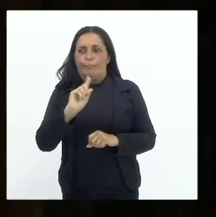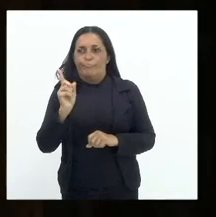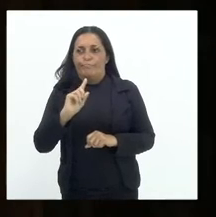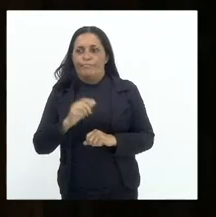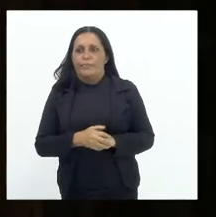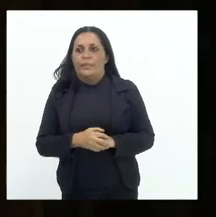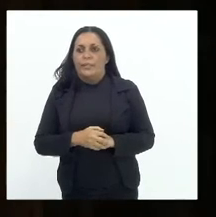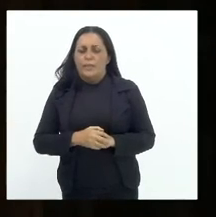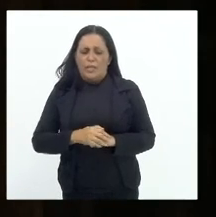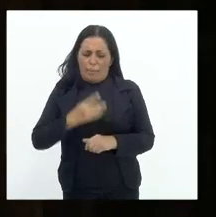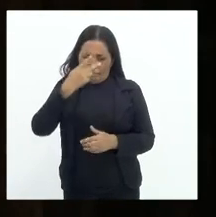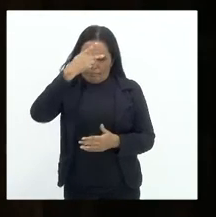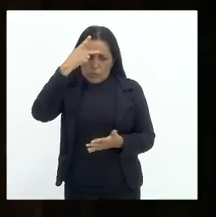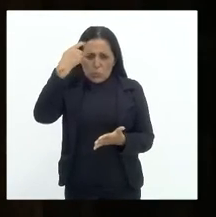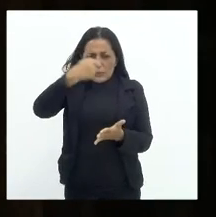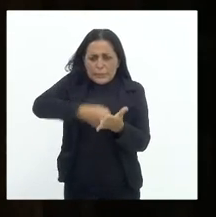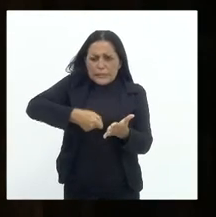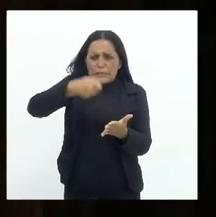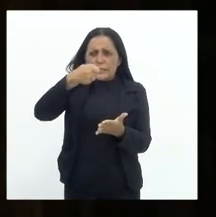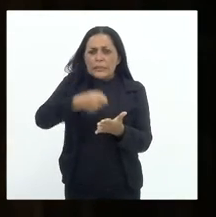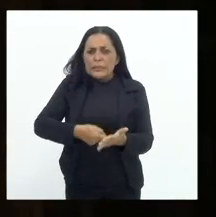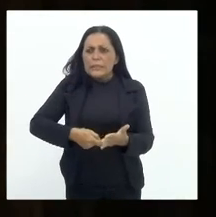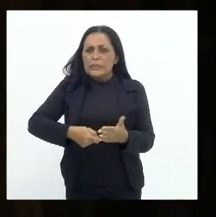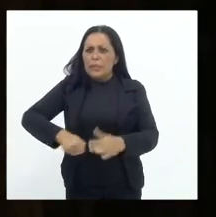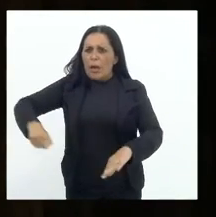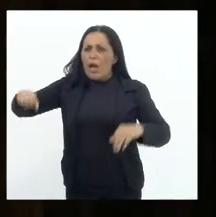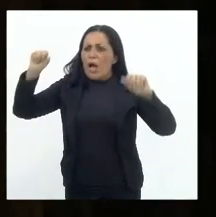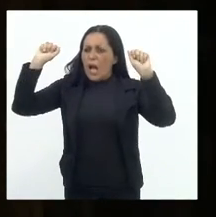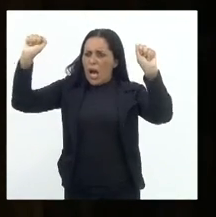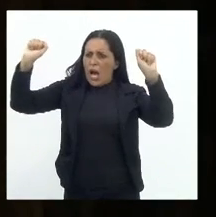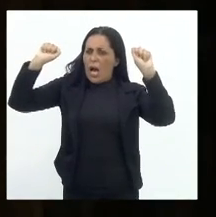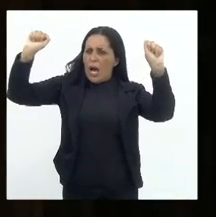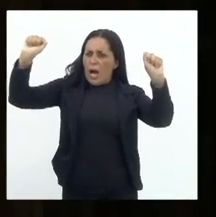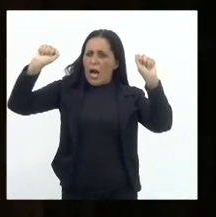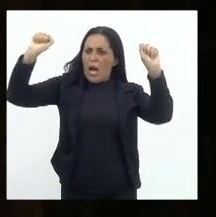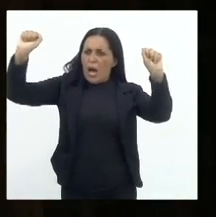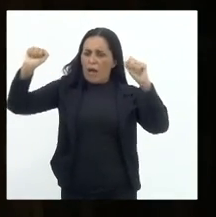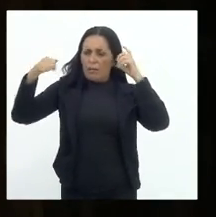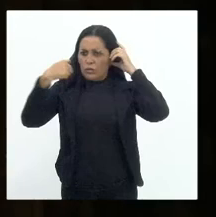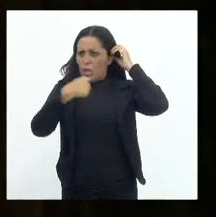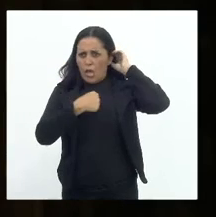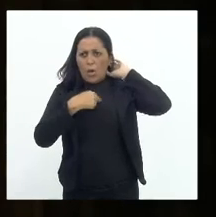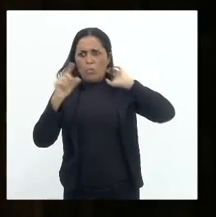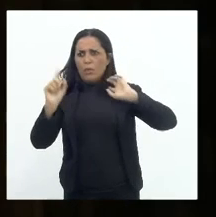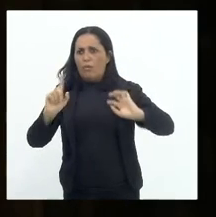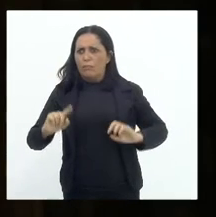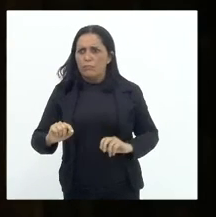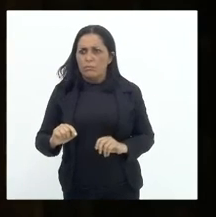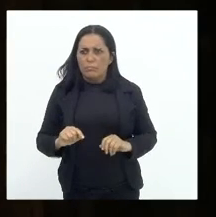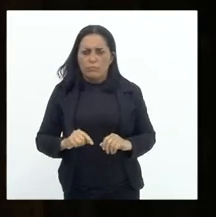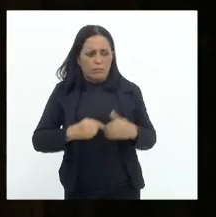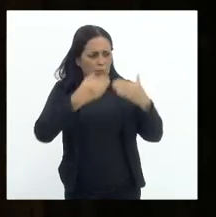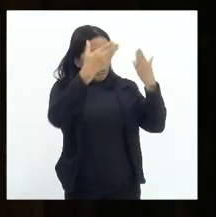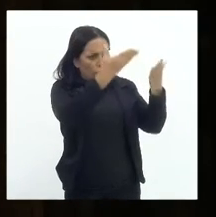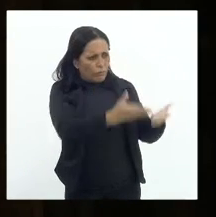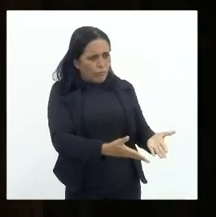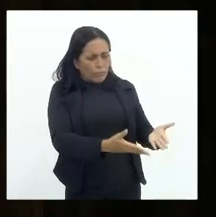E quem insiste em fazer essas manifestações? Não sou eu, nem vossa excelência.